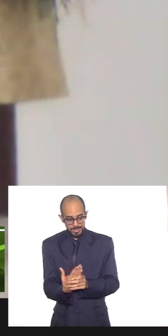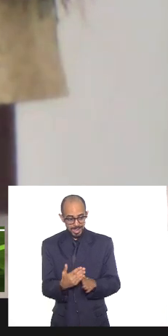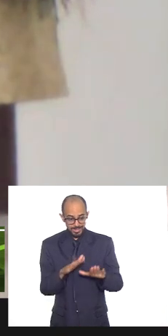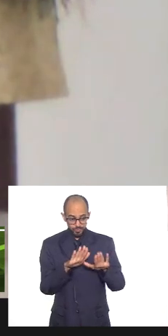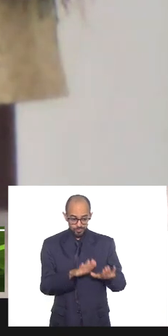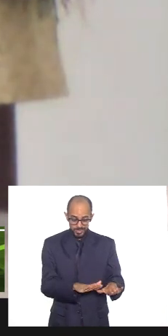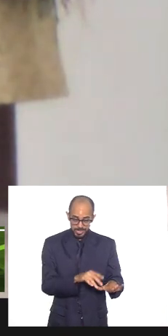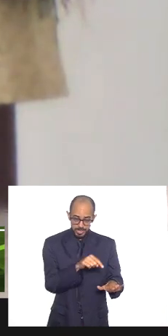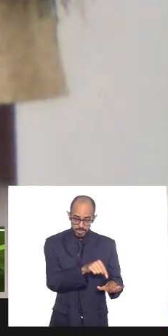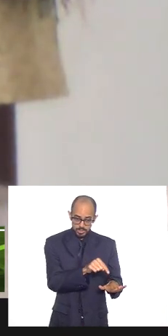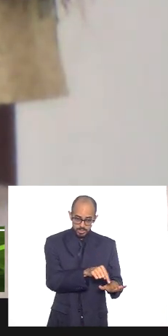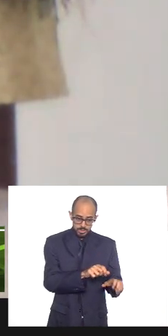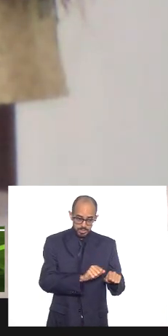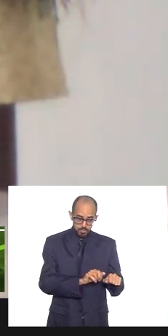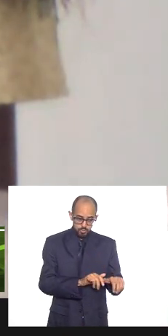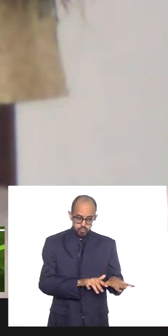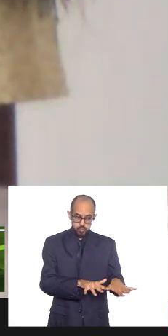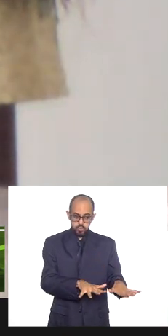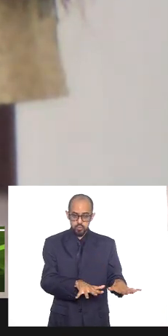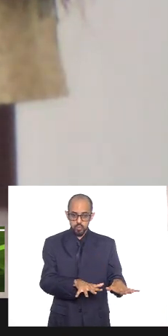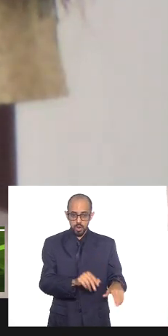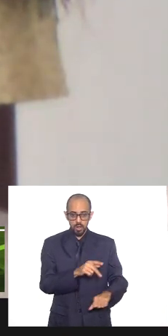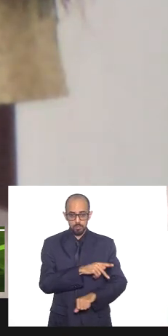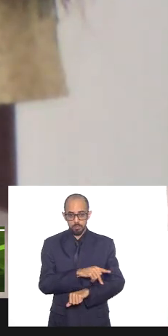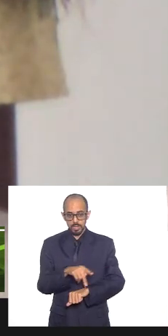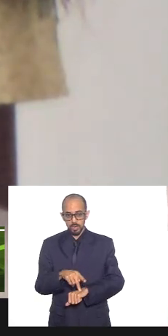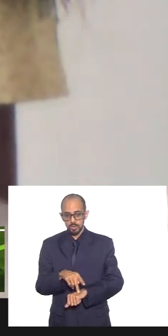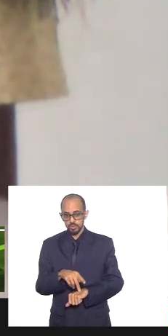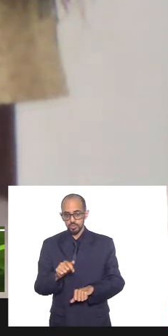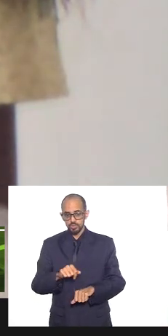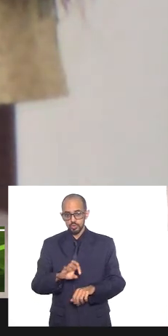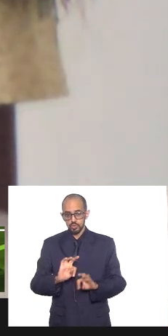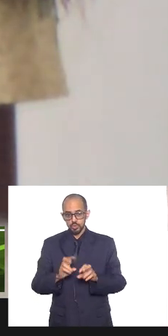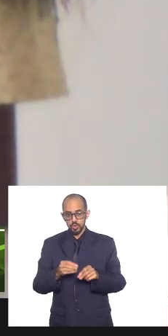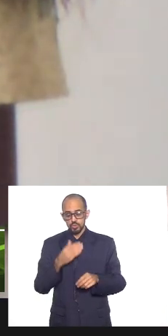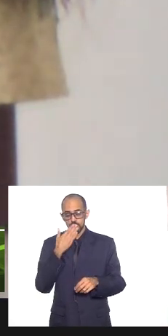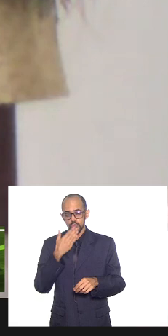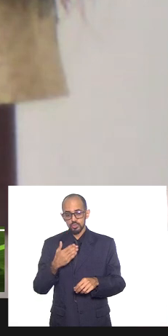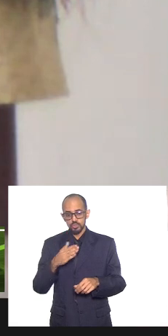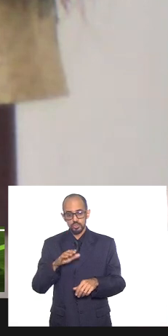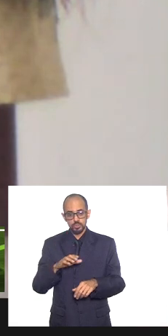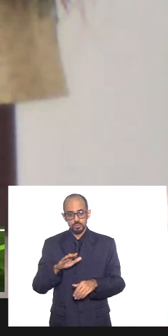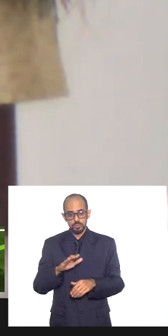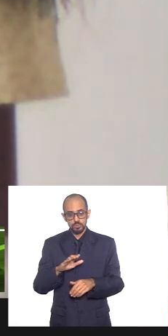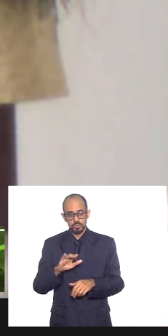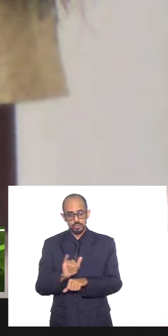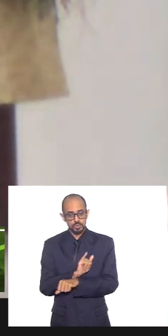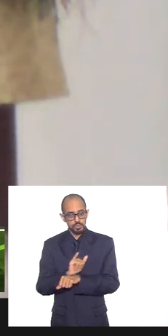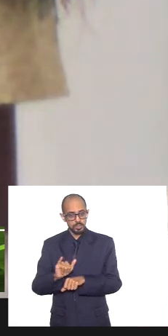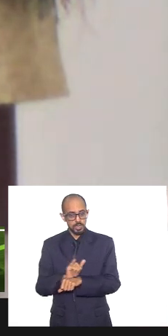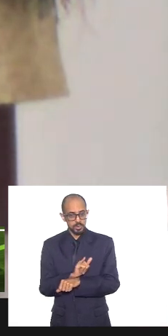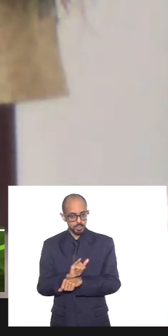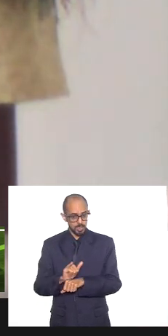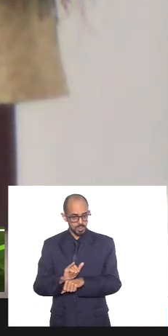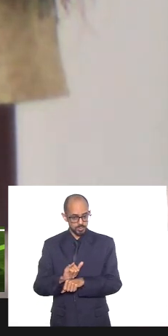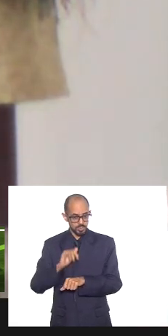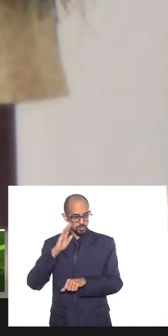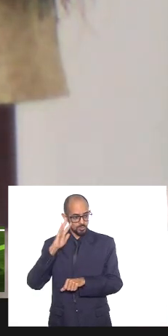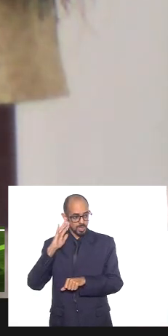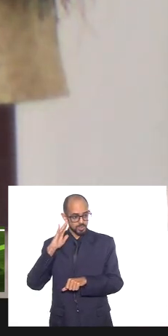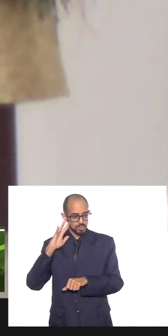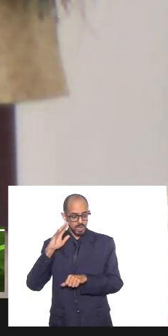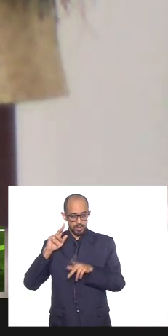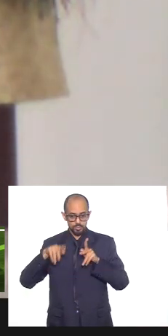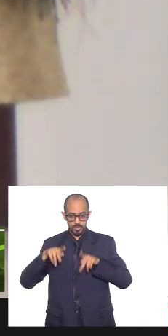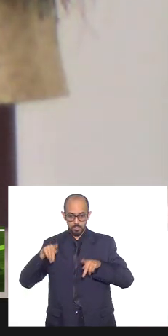ela é disseminada pedagogicamente de todas as formas no imaginário da população descolonizar é um